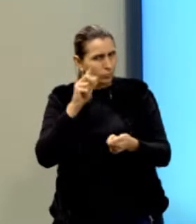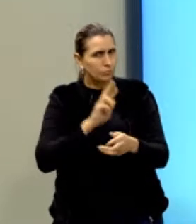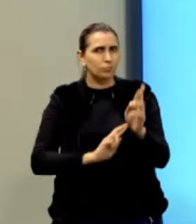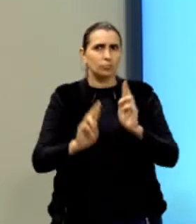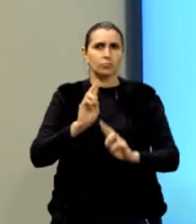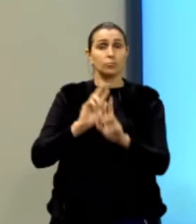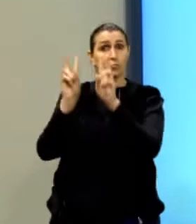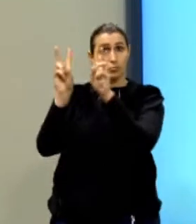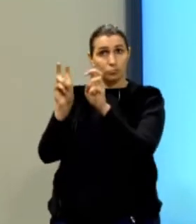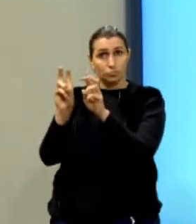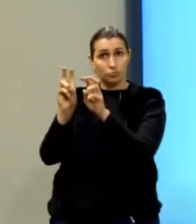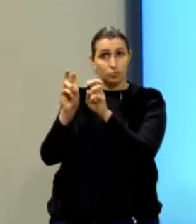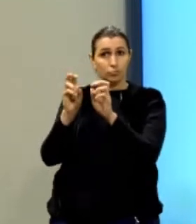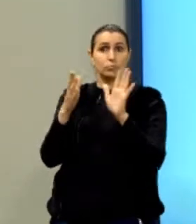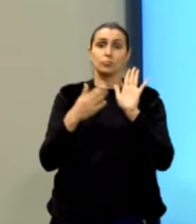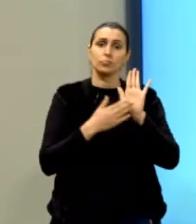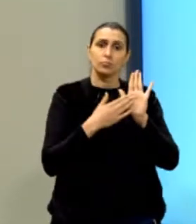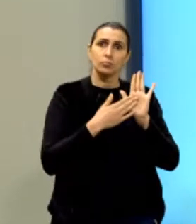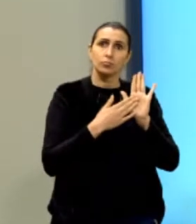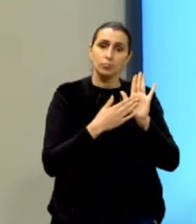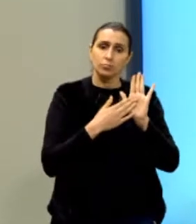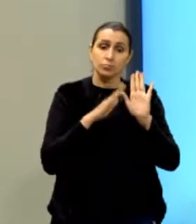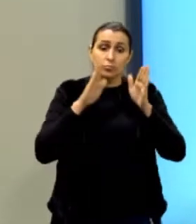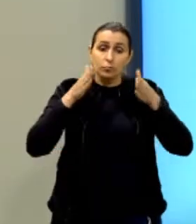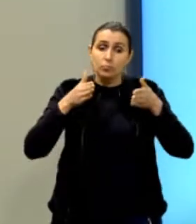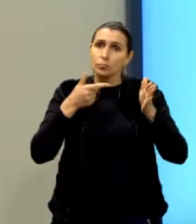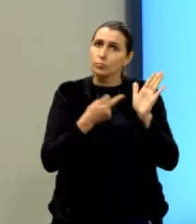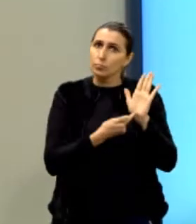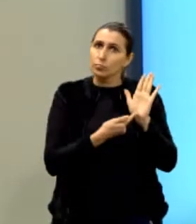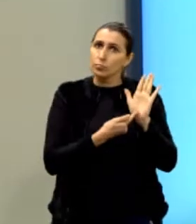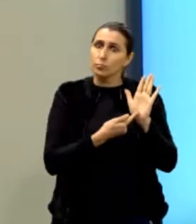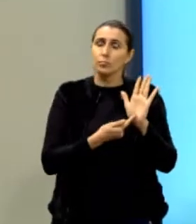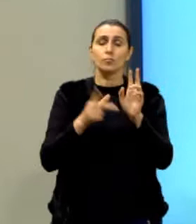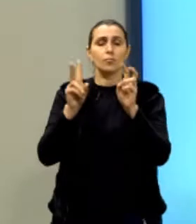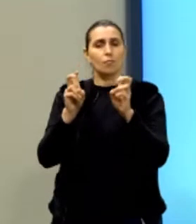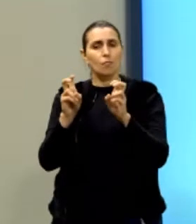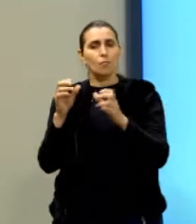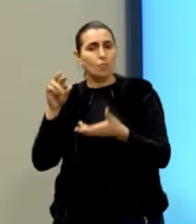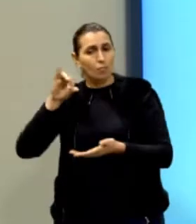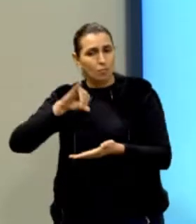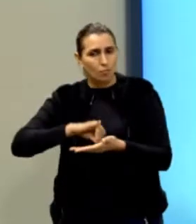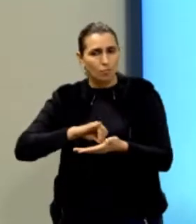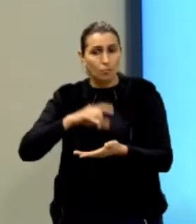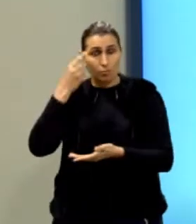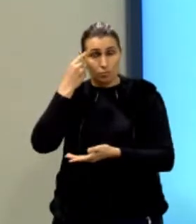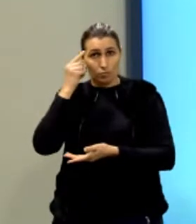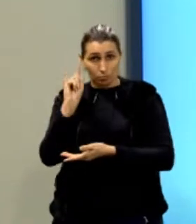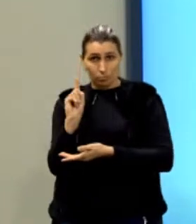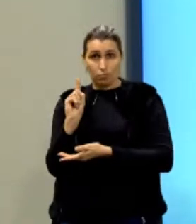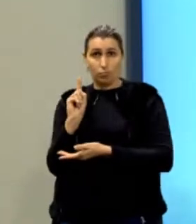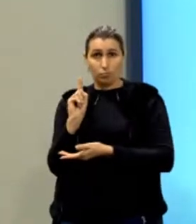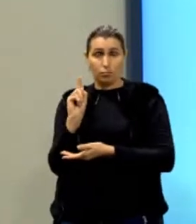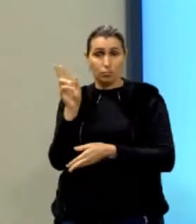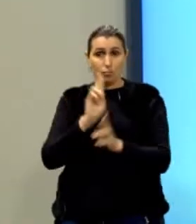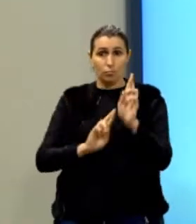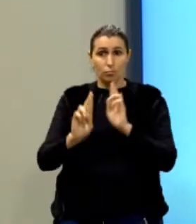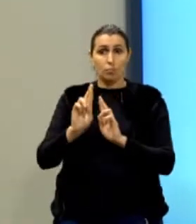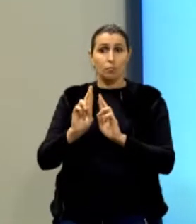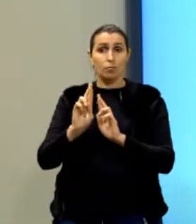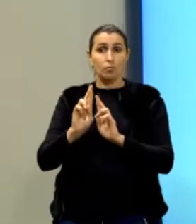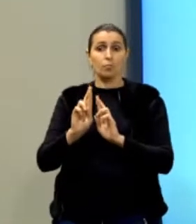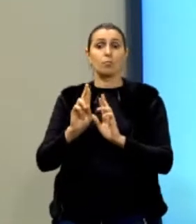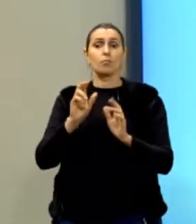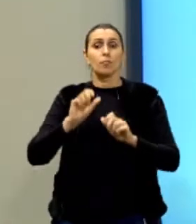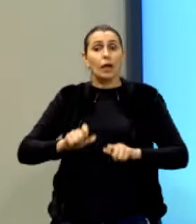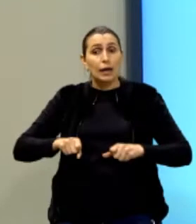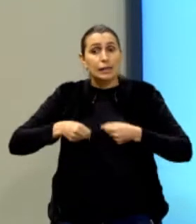ao tema definido na proposta. O tema constitui o núcleo das ideias sobre as quais a